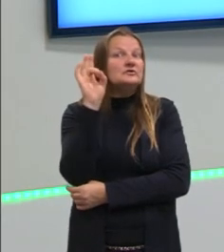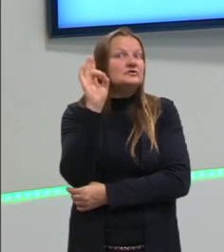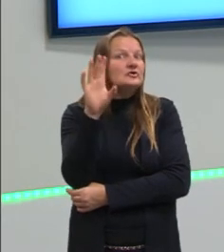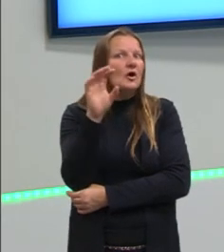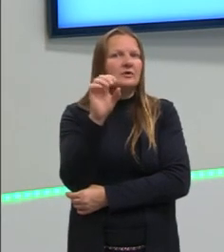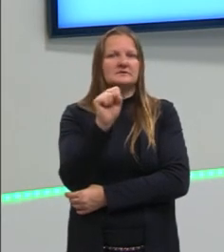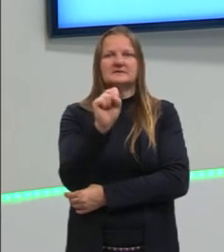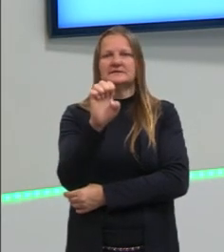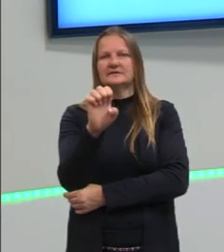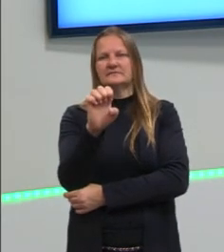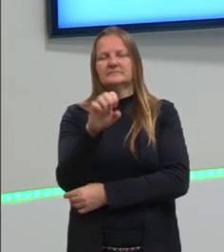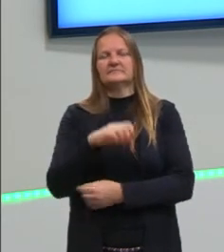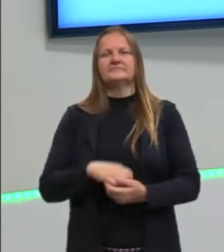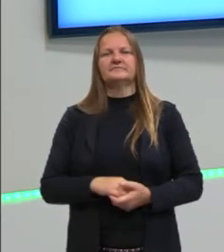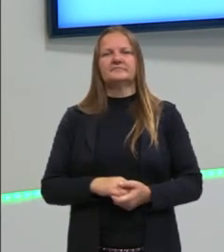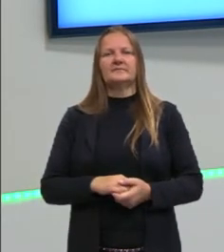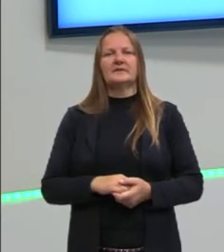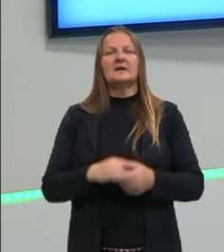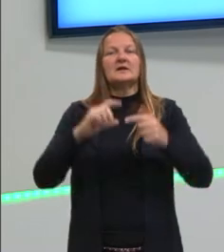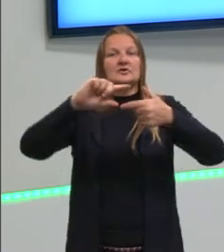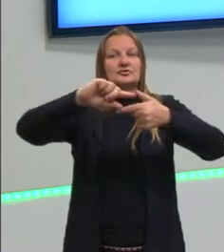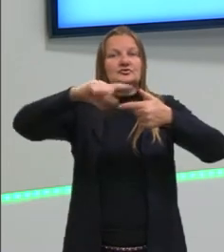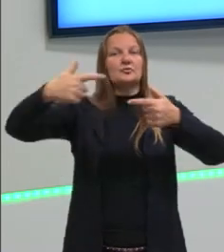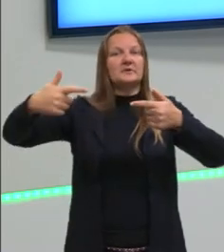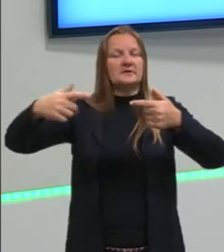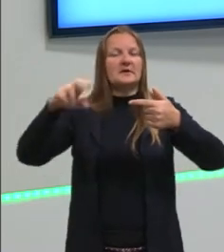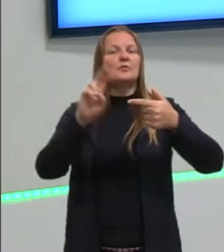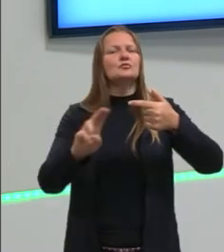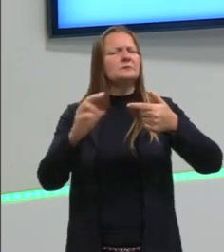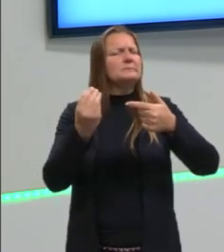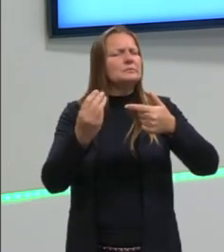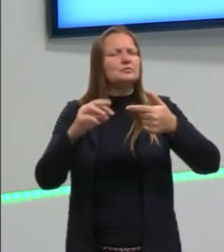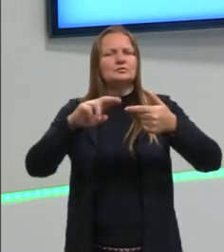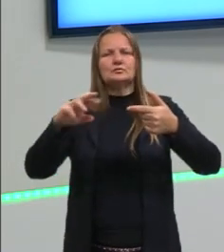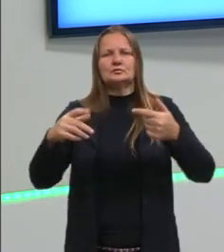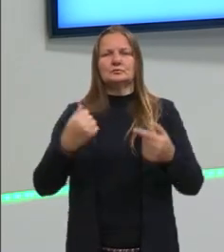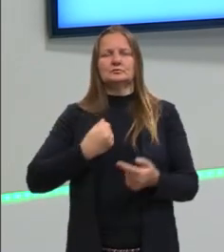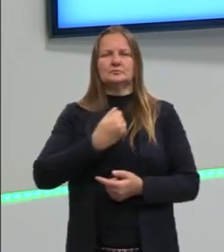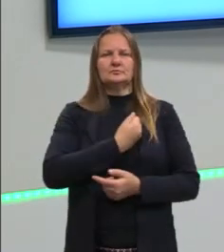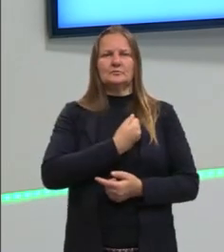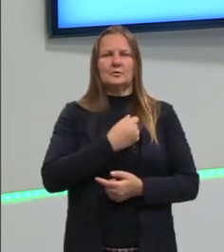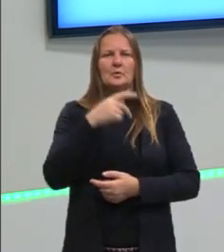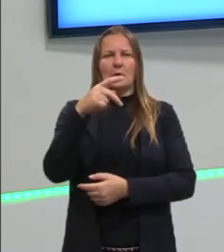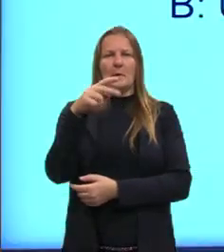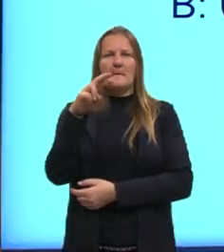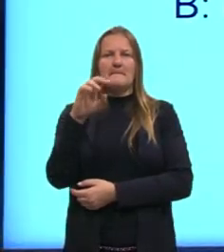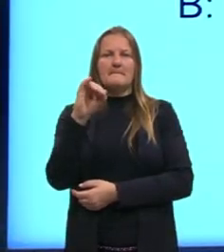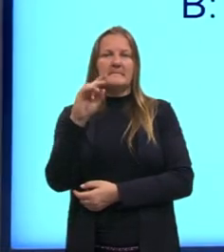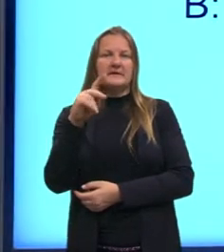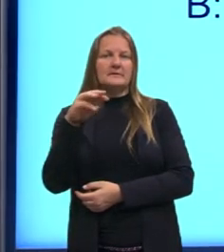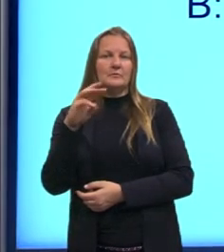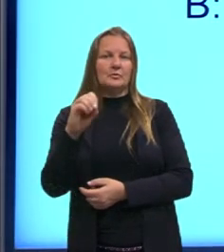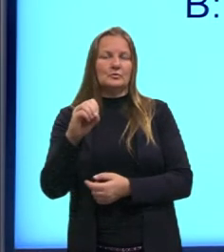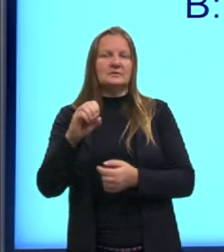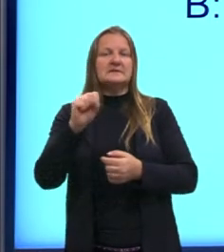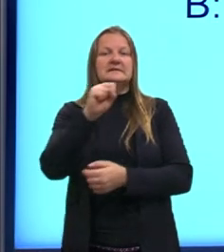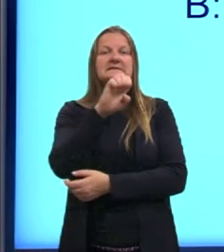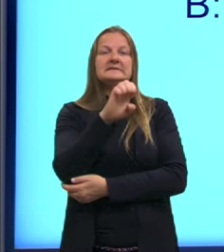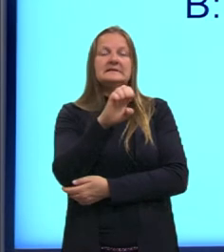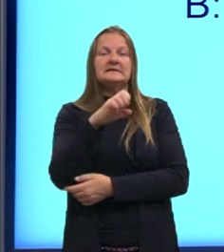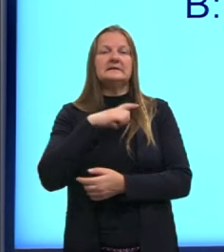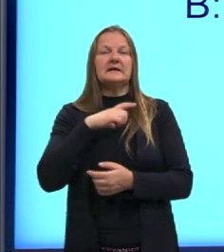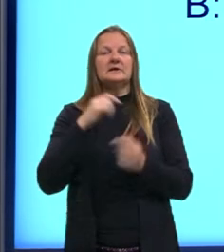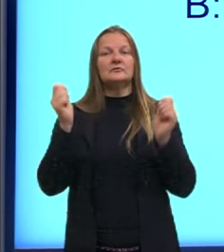matemática, principalmente na geometria. Então, nós temos um número é primo, C e somente C